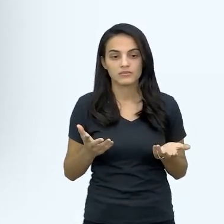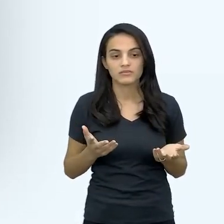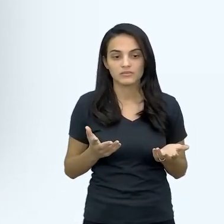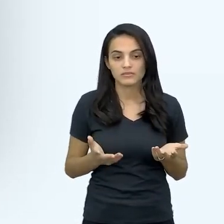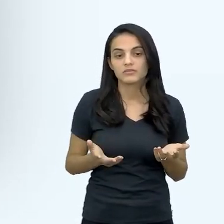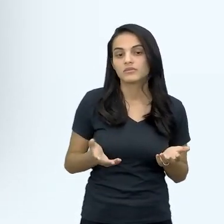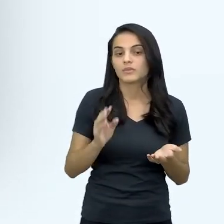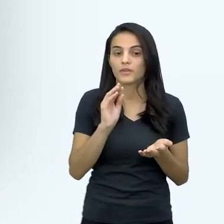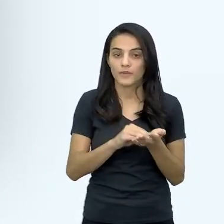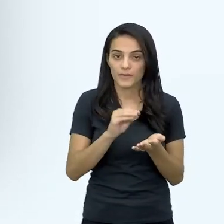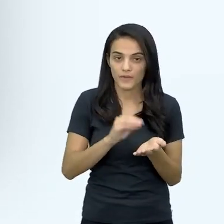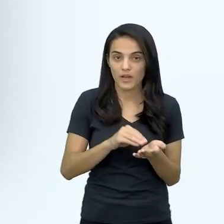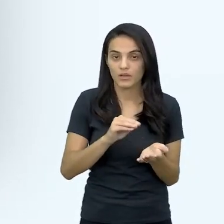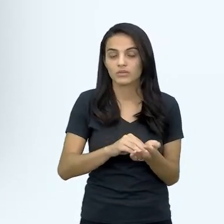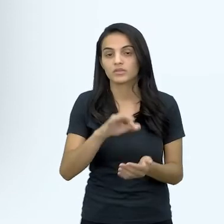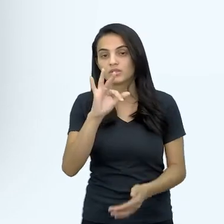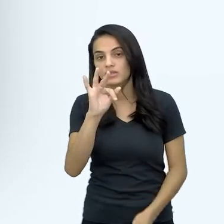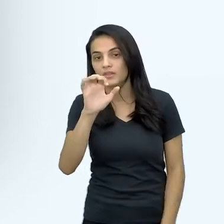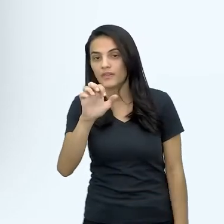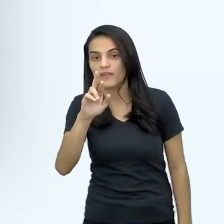por falta de ferro, né,